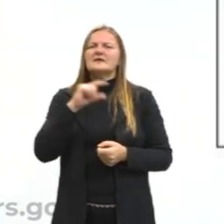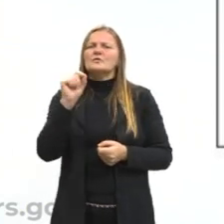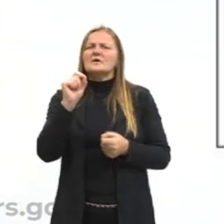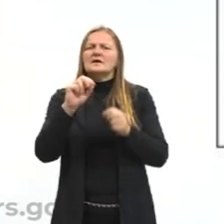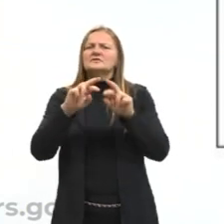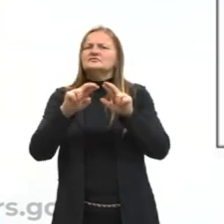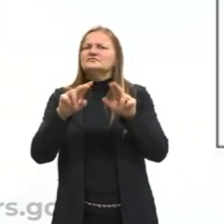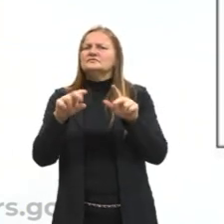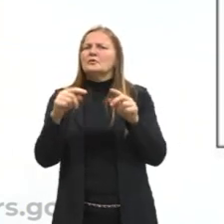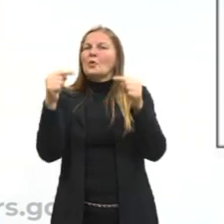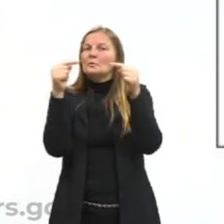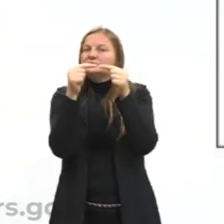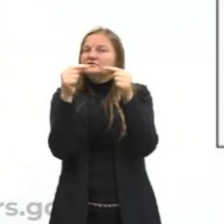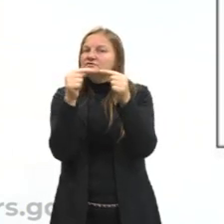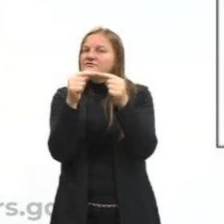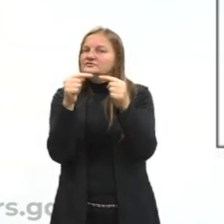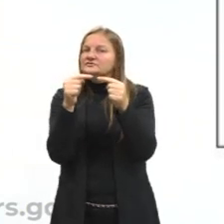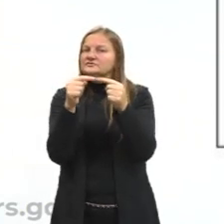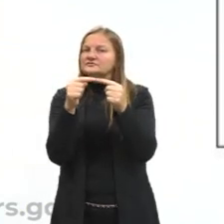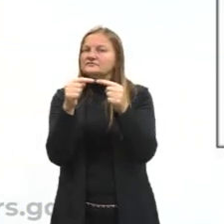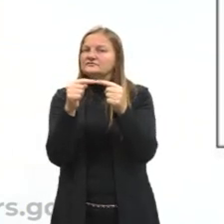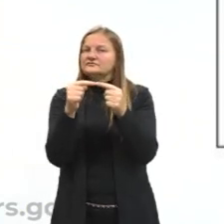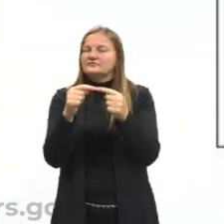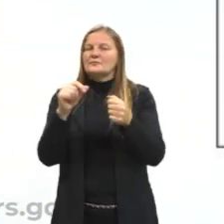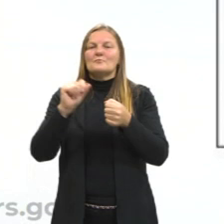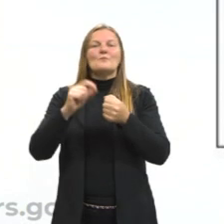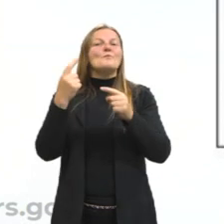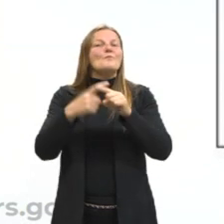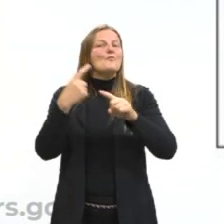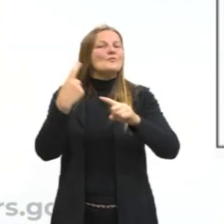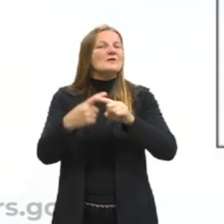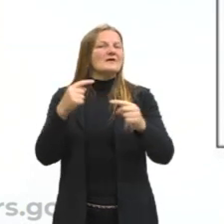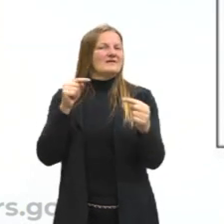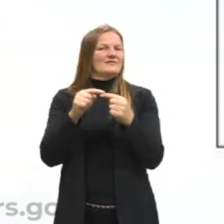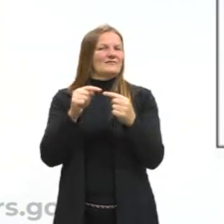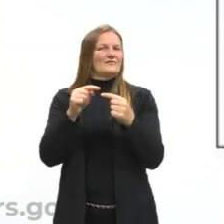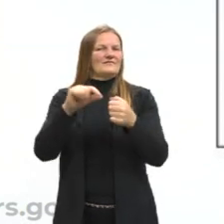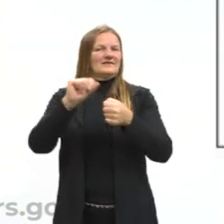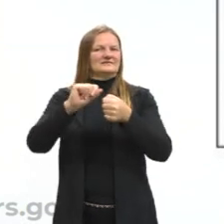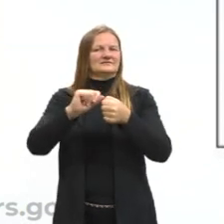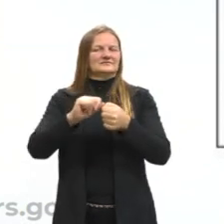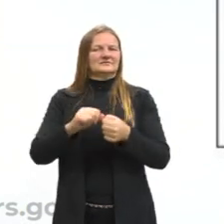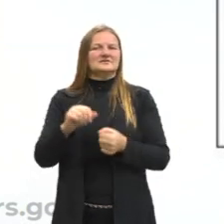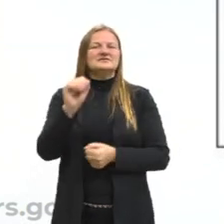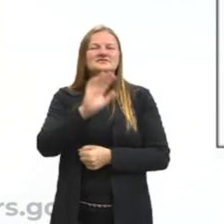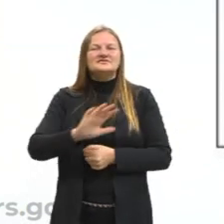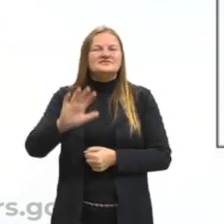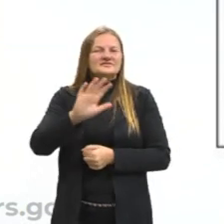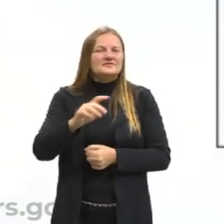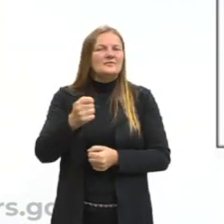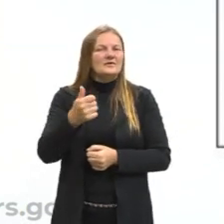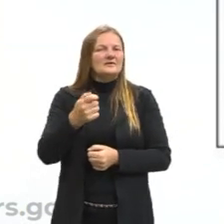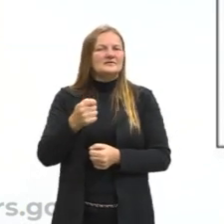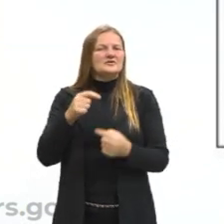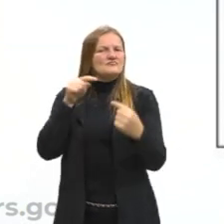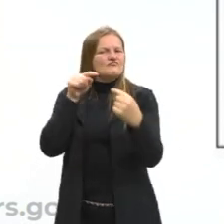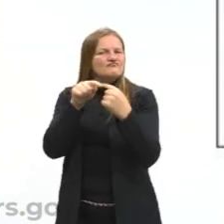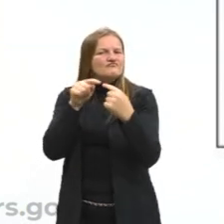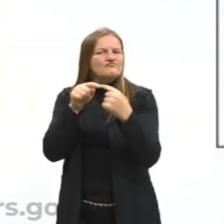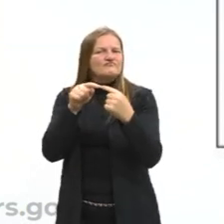O objetivo com que eu faço isso. A ironia geralmente vai ter o objetivo